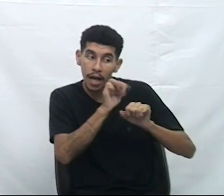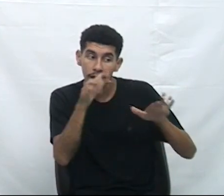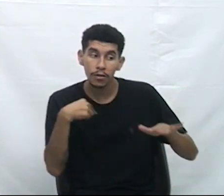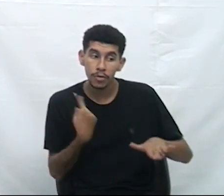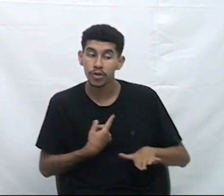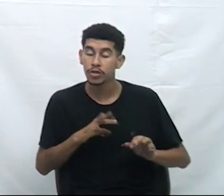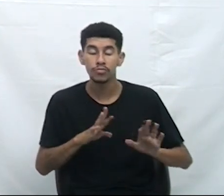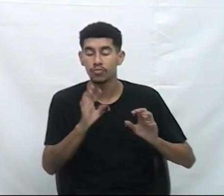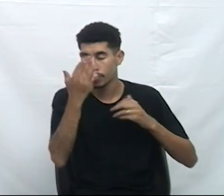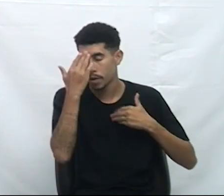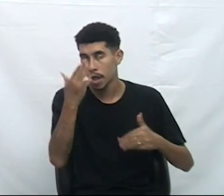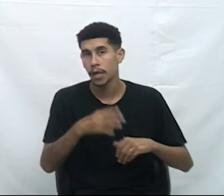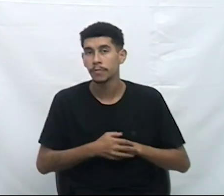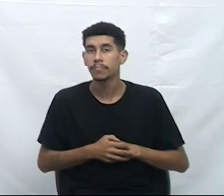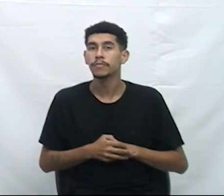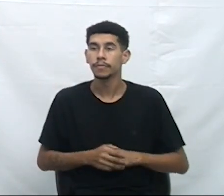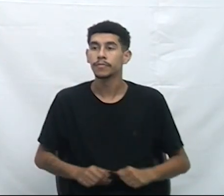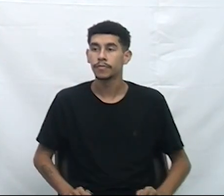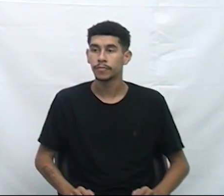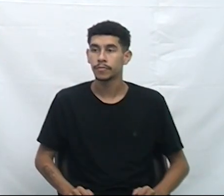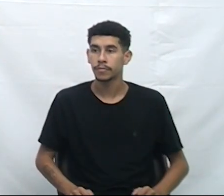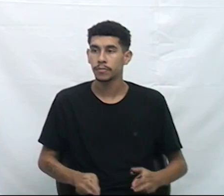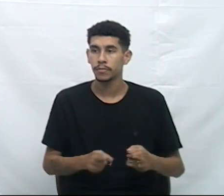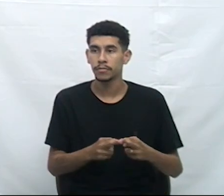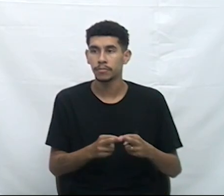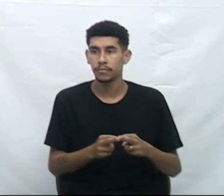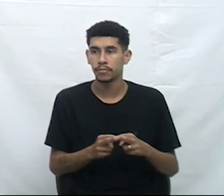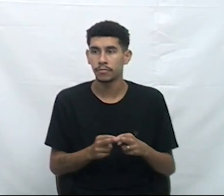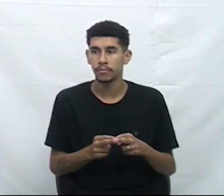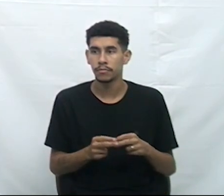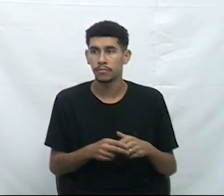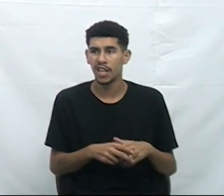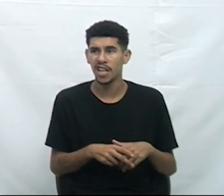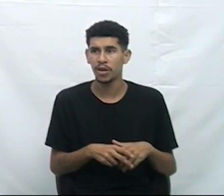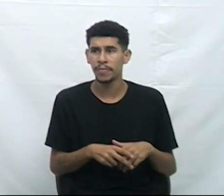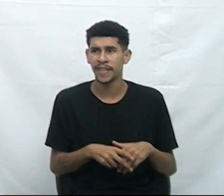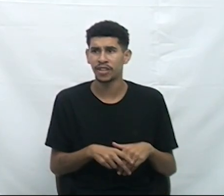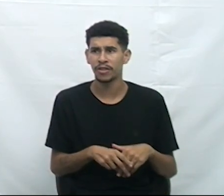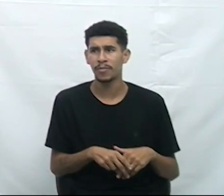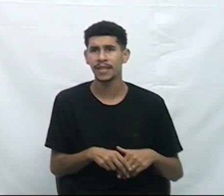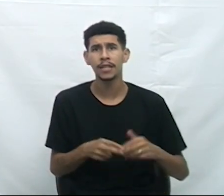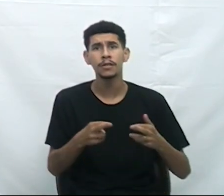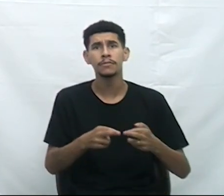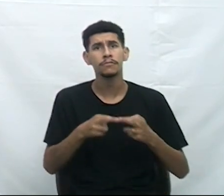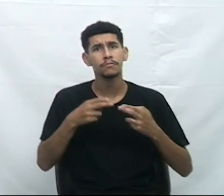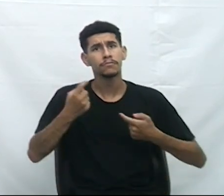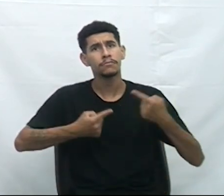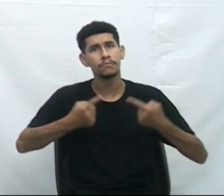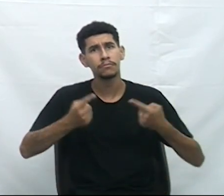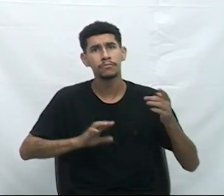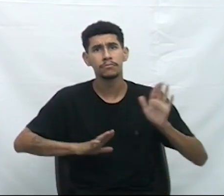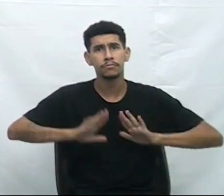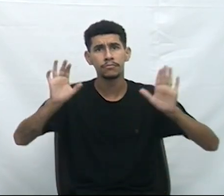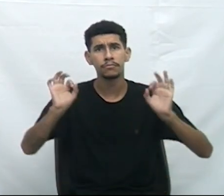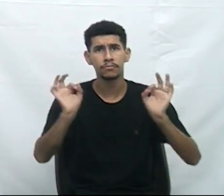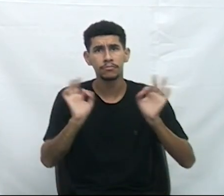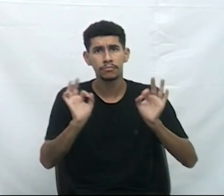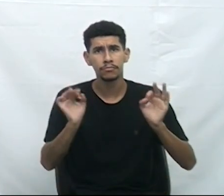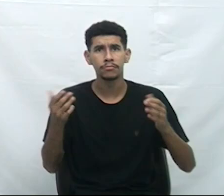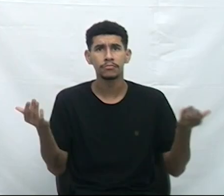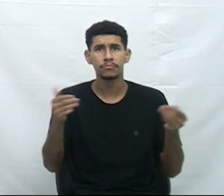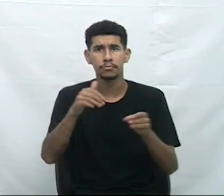Obrigado, senhor presidente. O requerimento, o requerimento continua em discussão. Não havendo quem queira